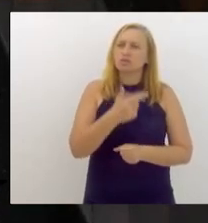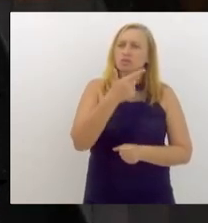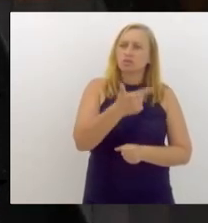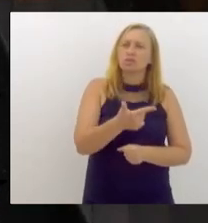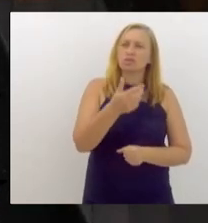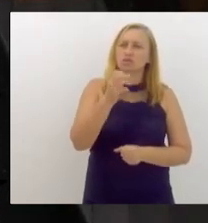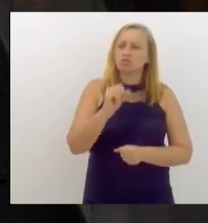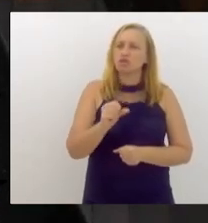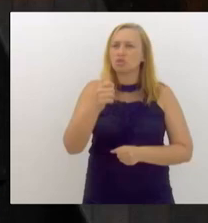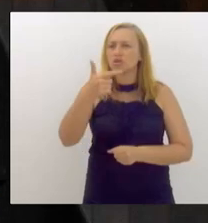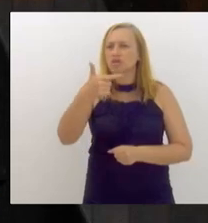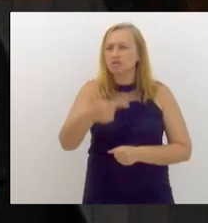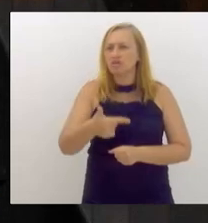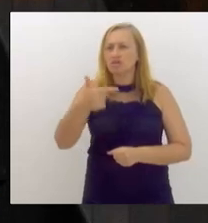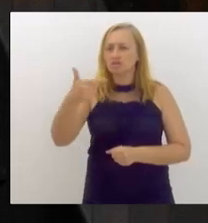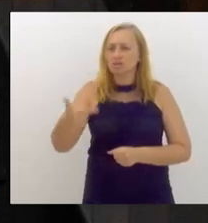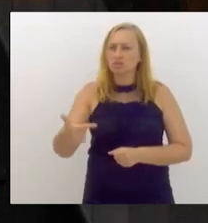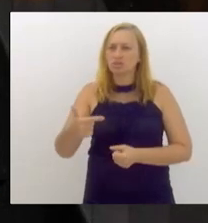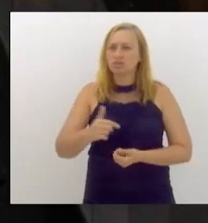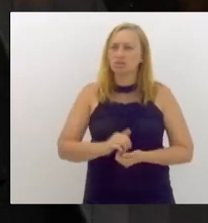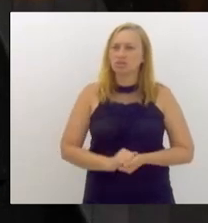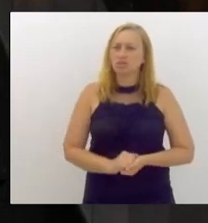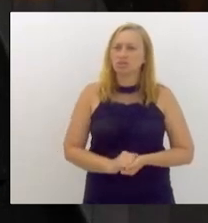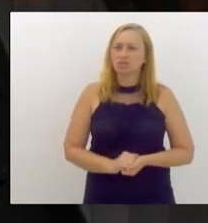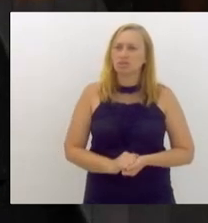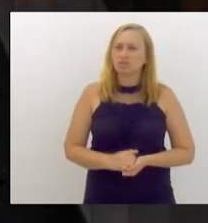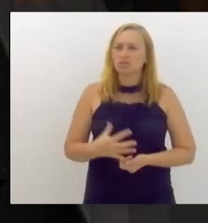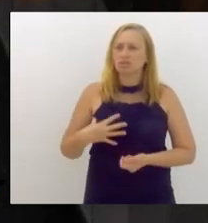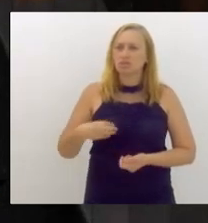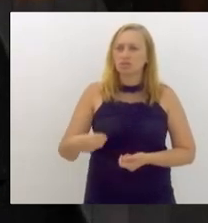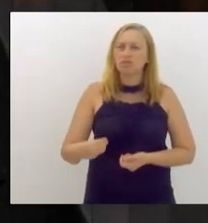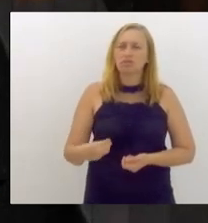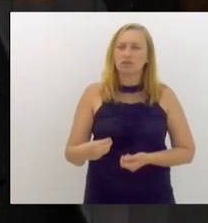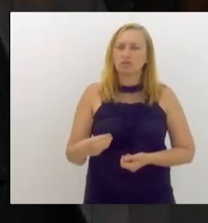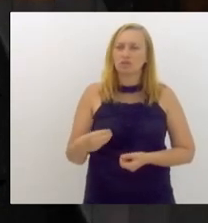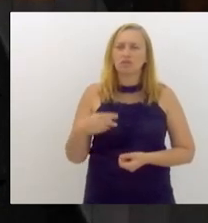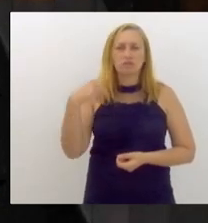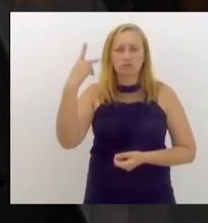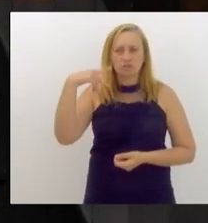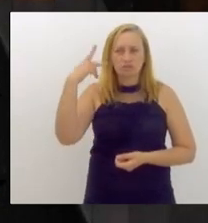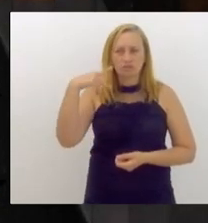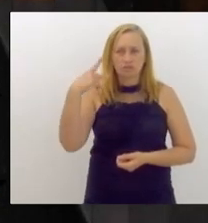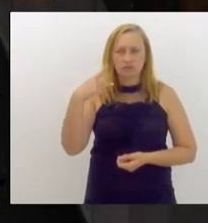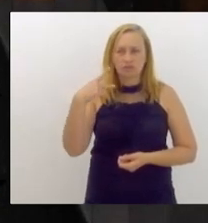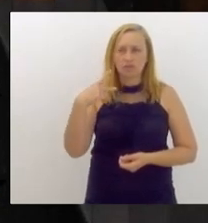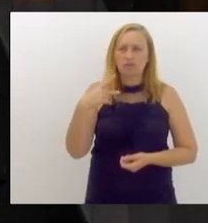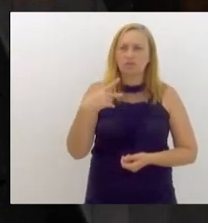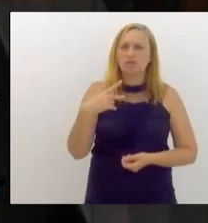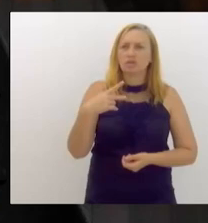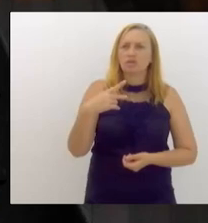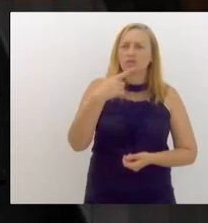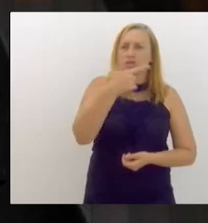2022. Meu filho foi eleito vereador em 2016,